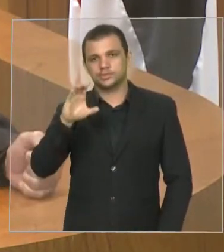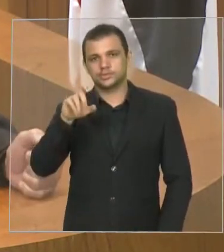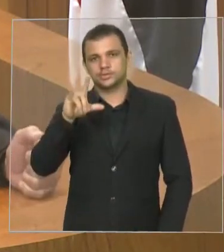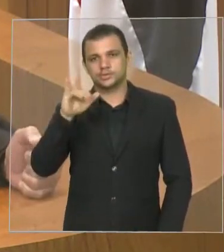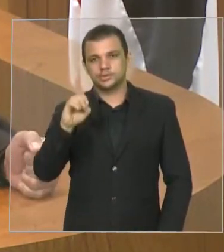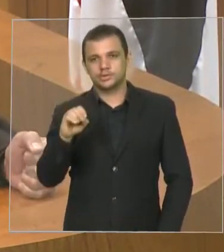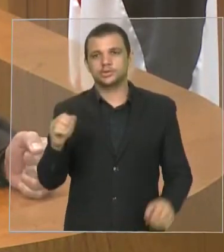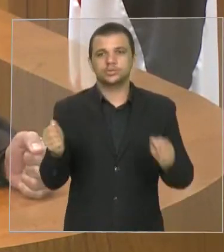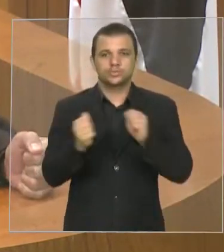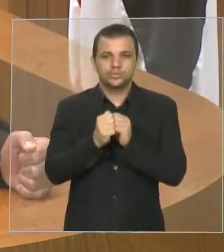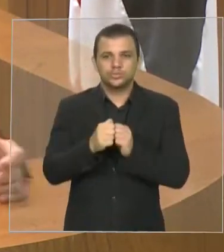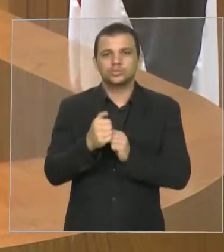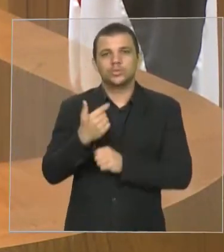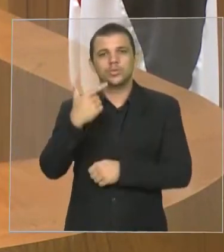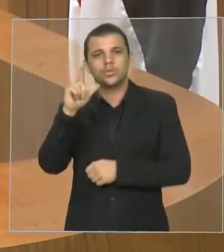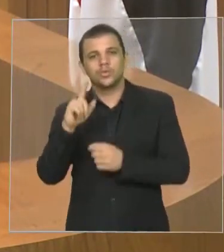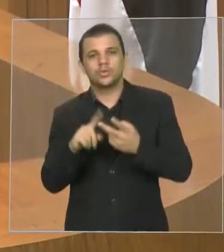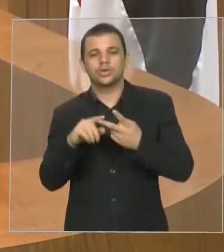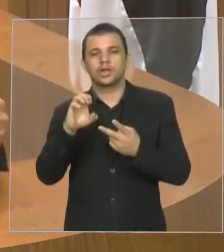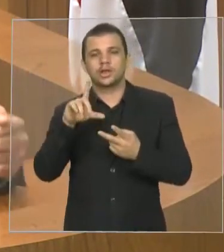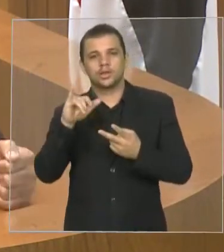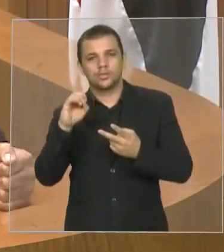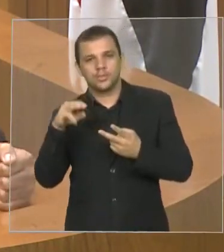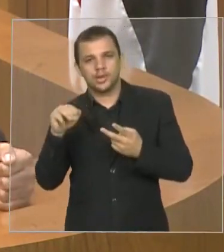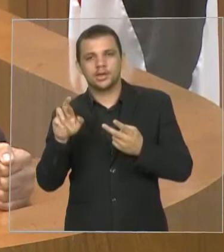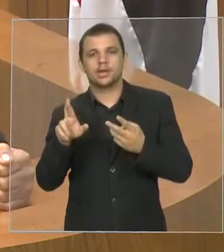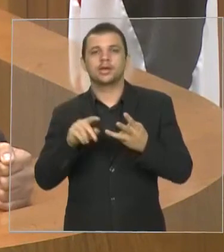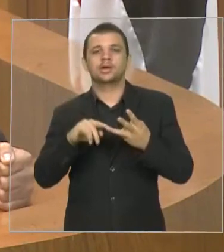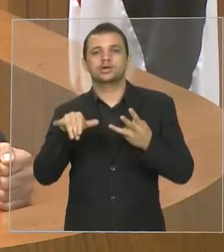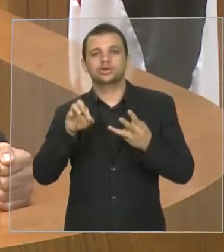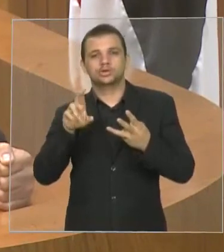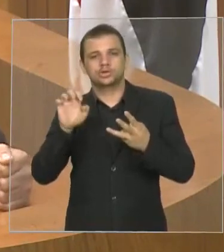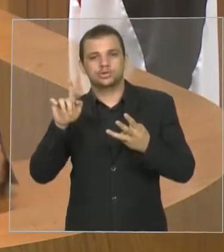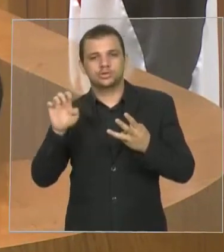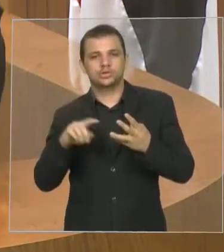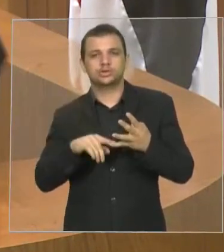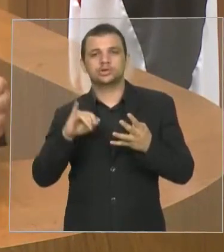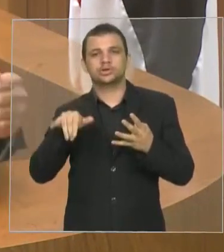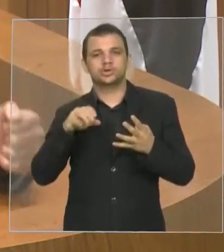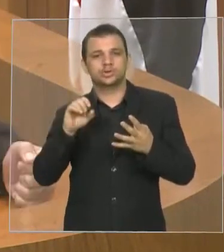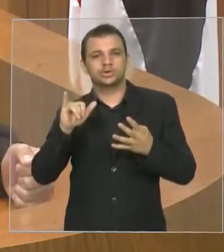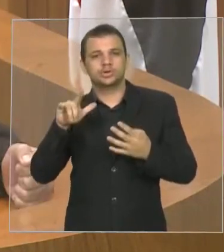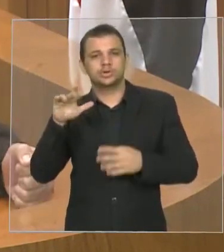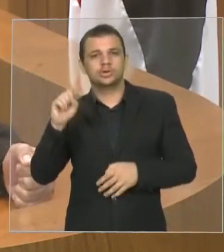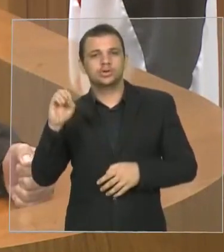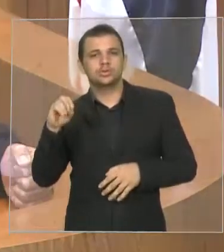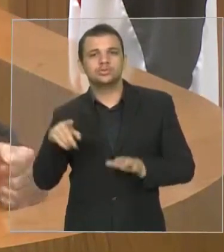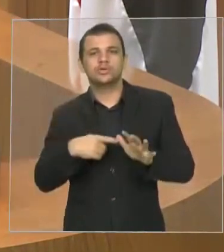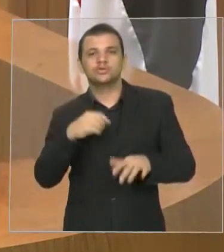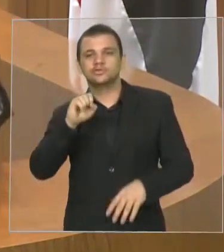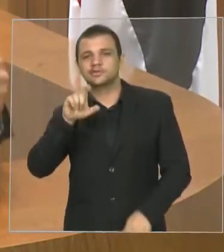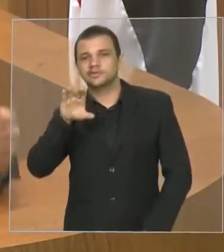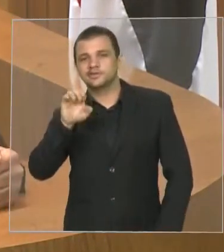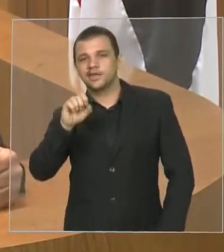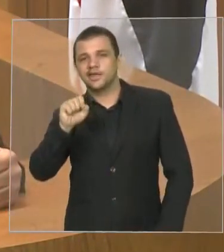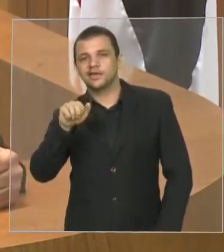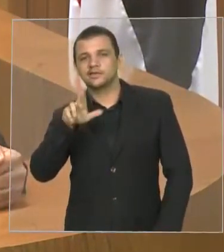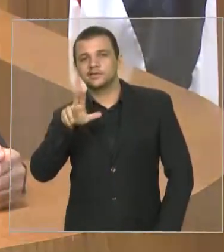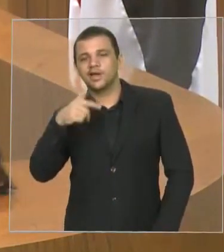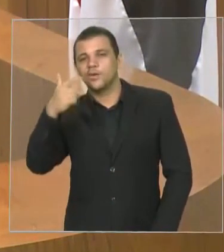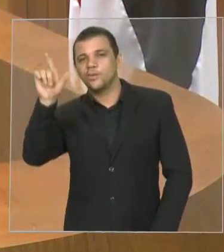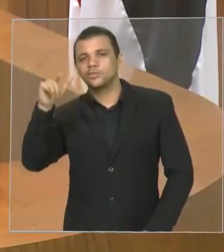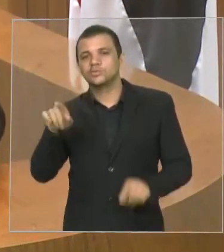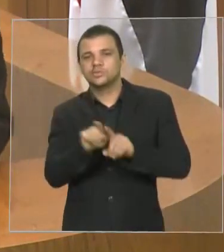Laurindo, o irmão Jorge, o Joilson Cardoso e César Costa, que estiveram conosco em Brasília, lutando por esses